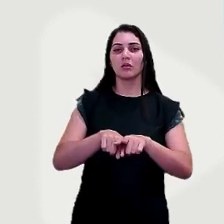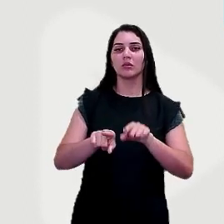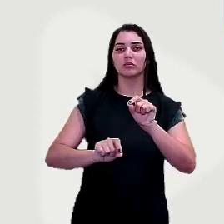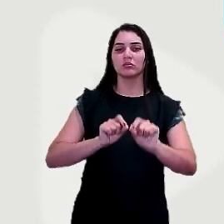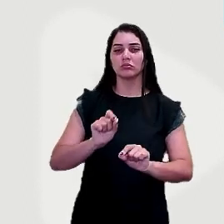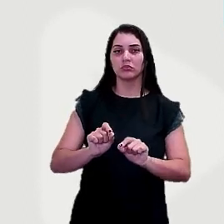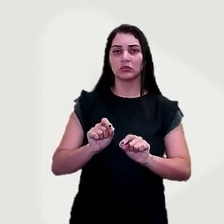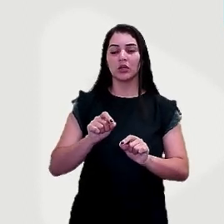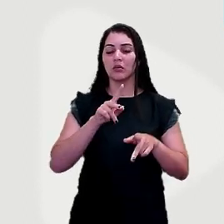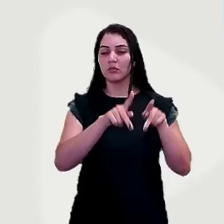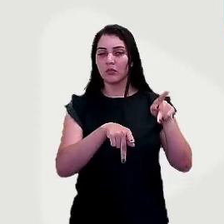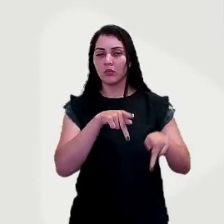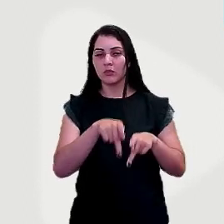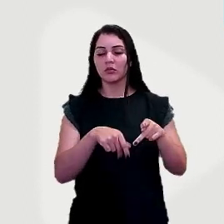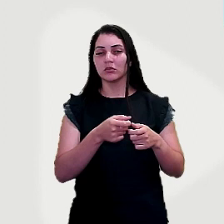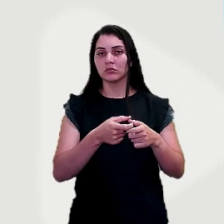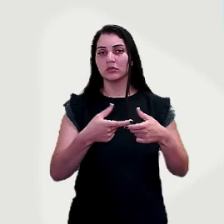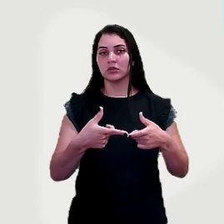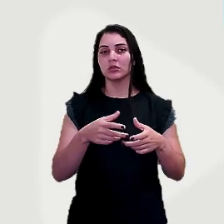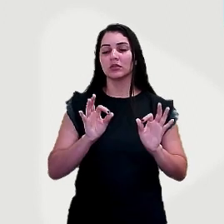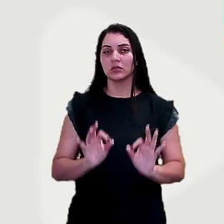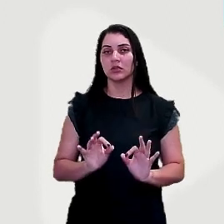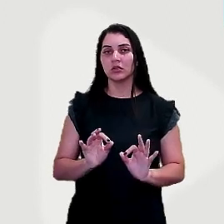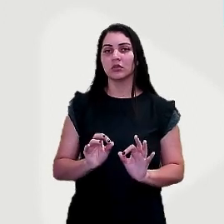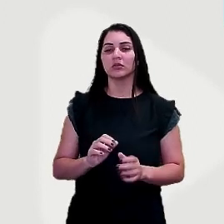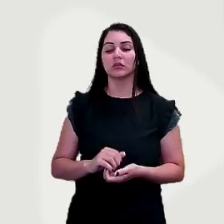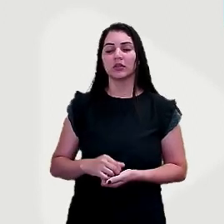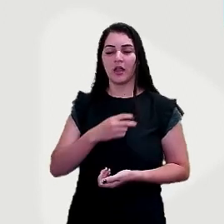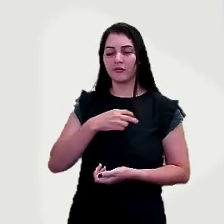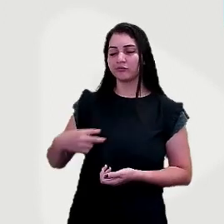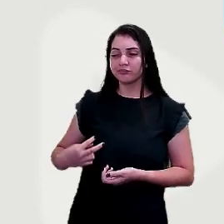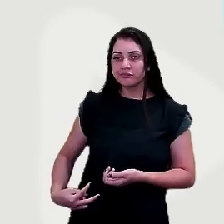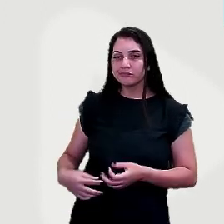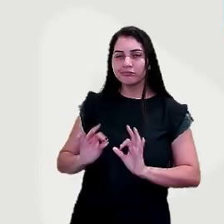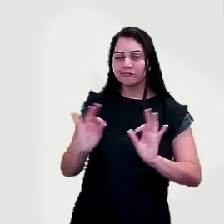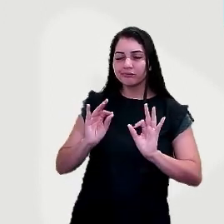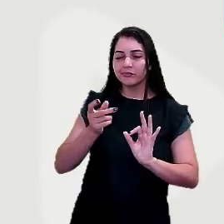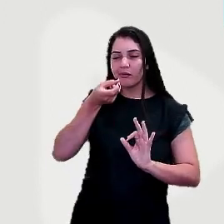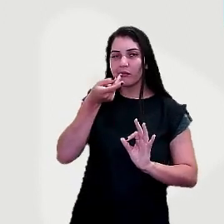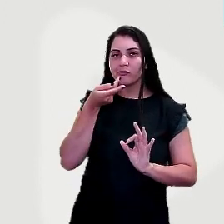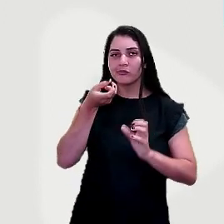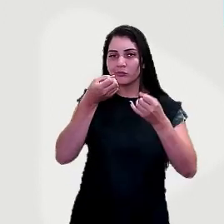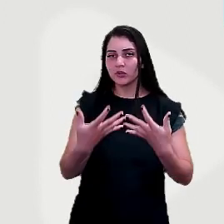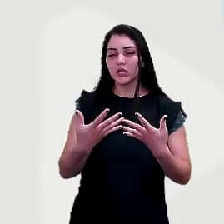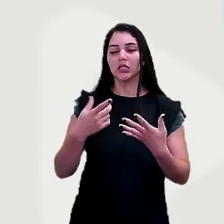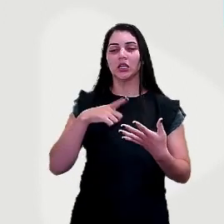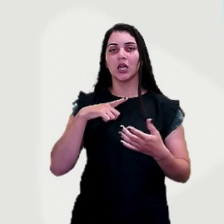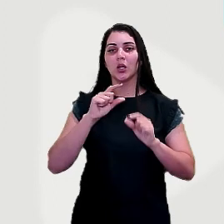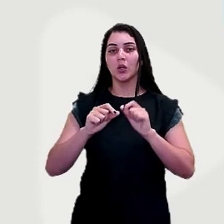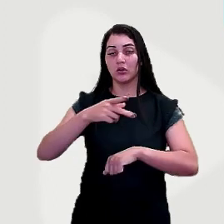tem uma população muito grande, né? Então da China a não precisa nem falar. Então aqui os países da Península